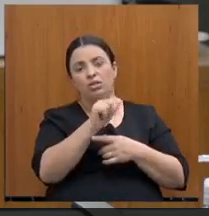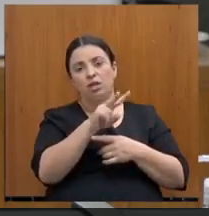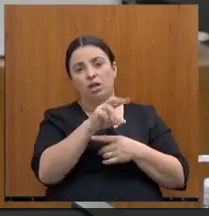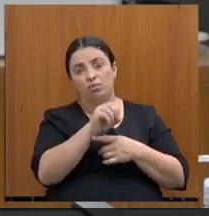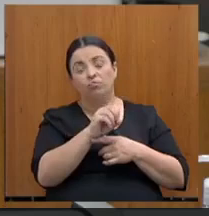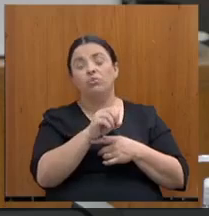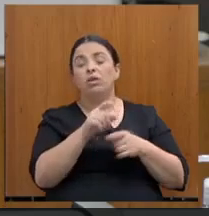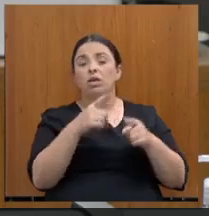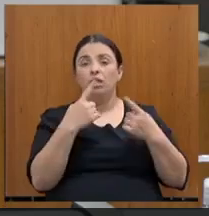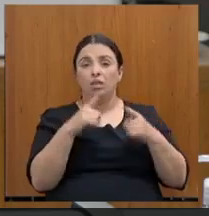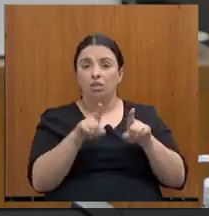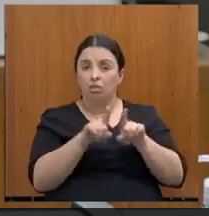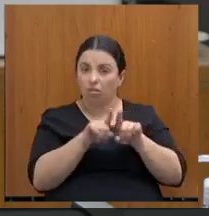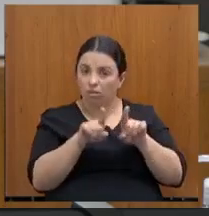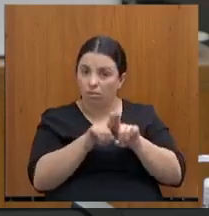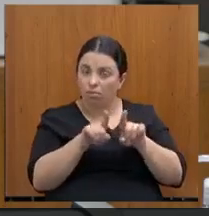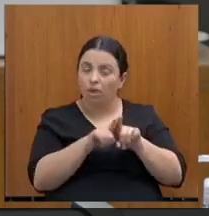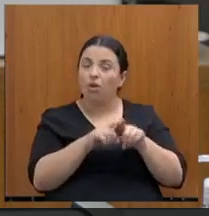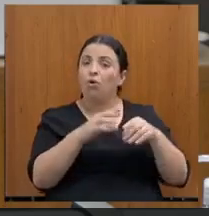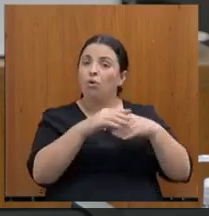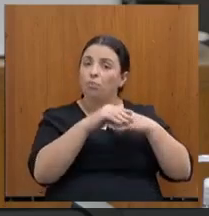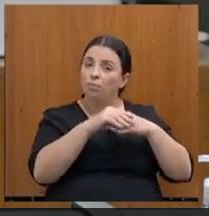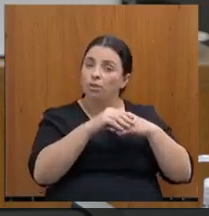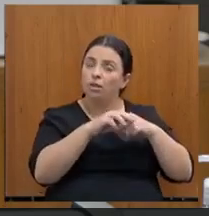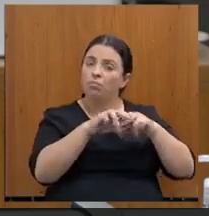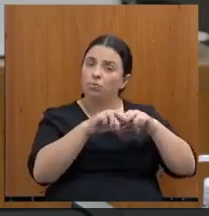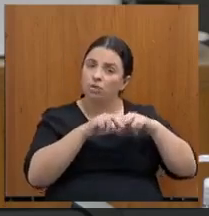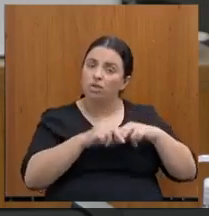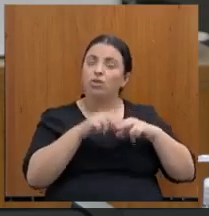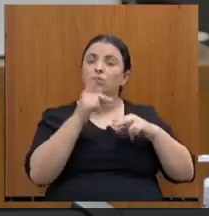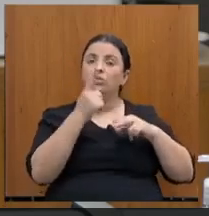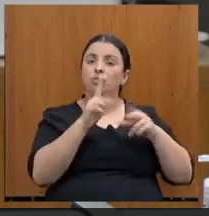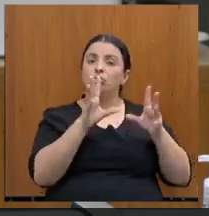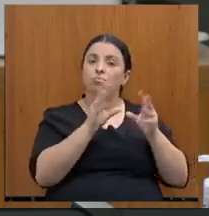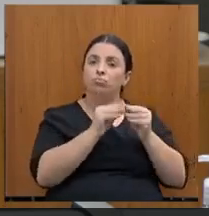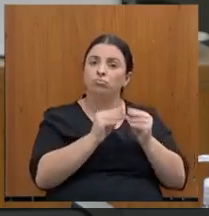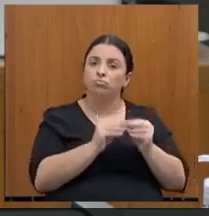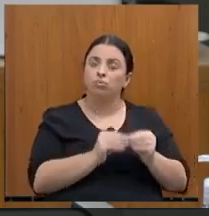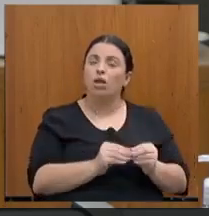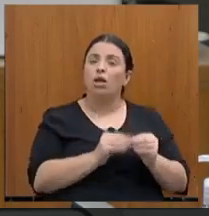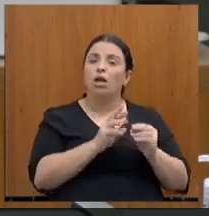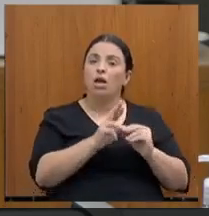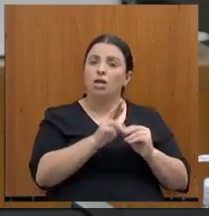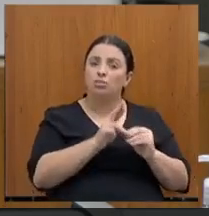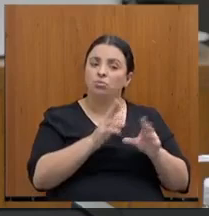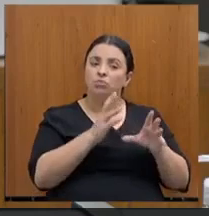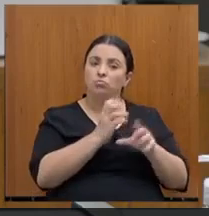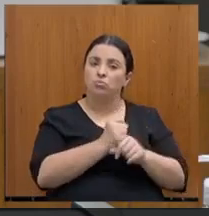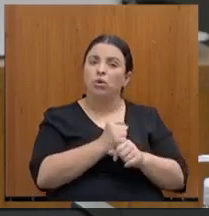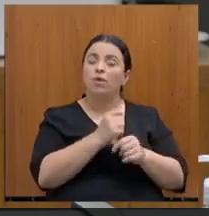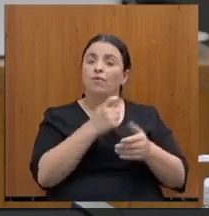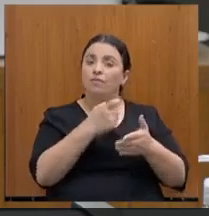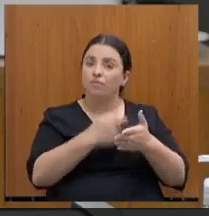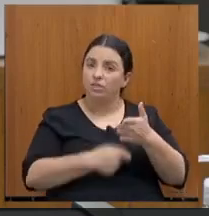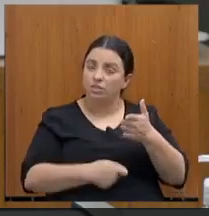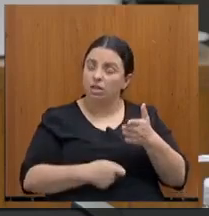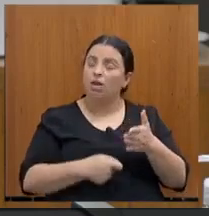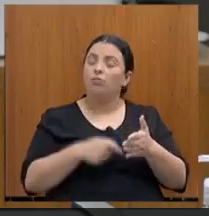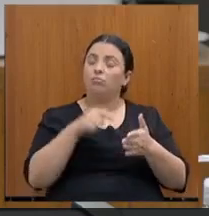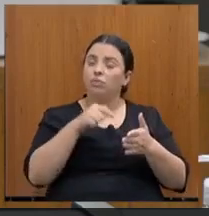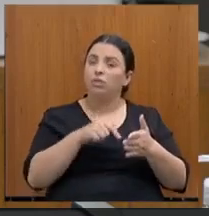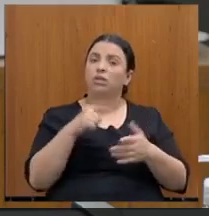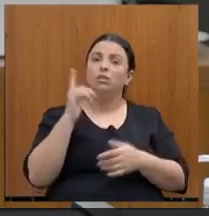excelentes resultados que a gente tem tido em termos de melhoria do resultado fiscal do nosso Estado. Acho que isso é importante,